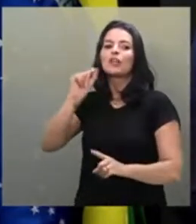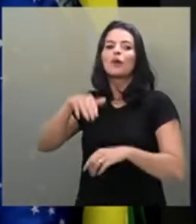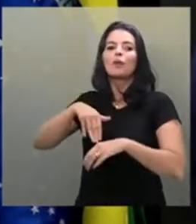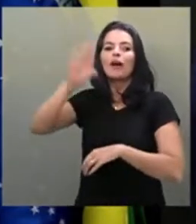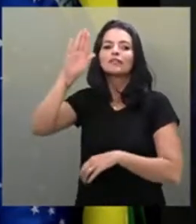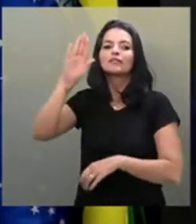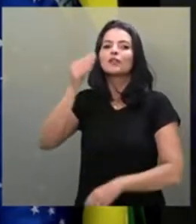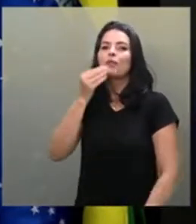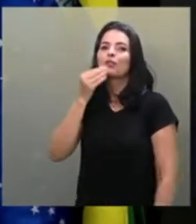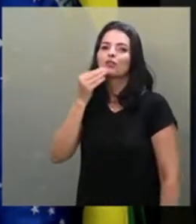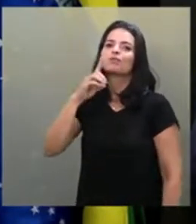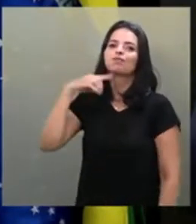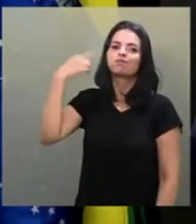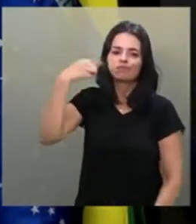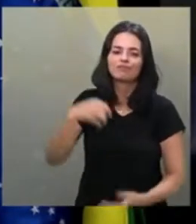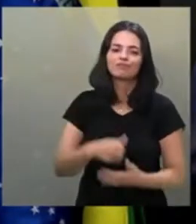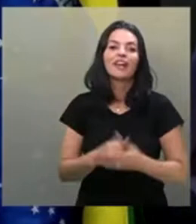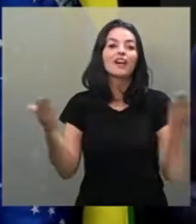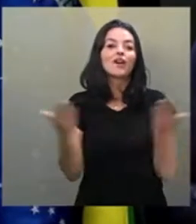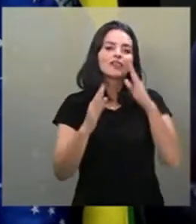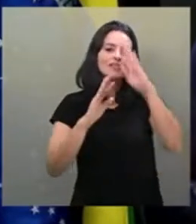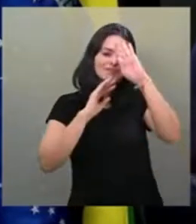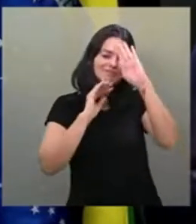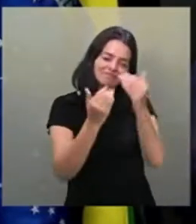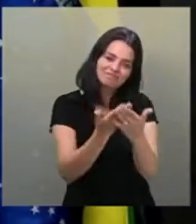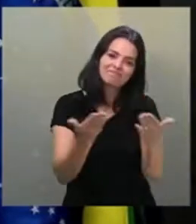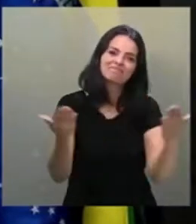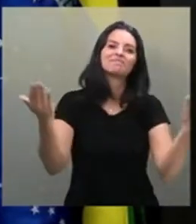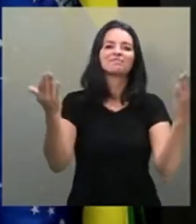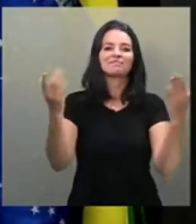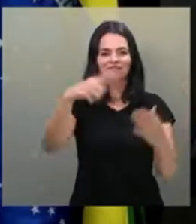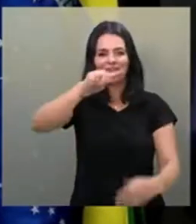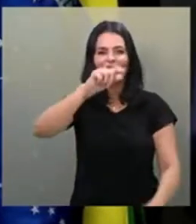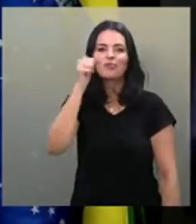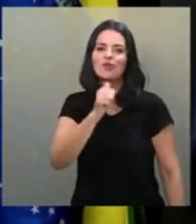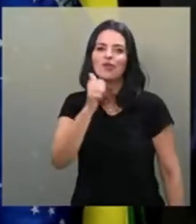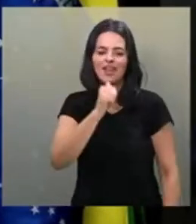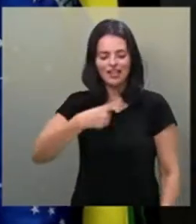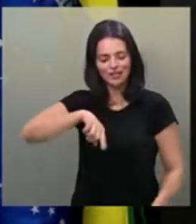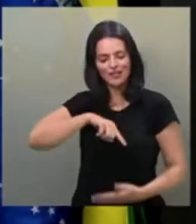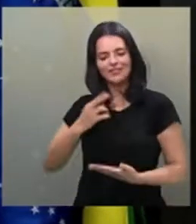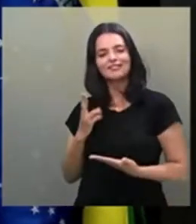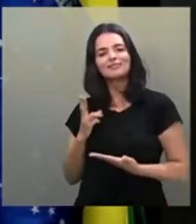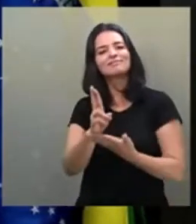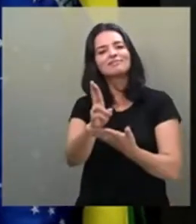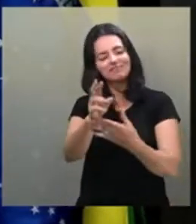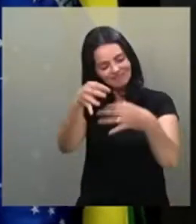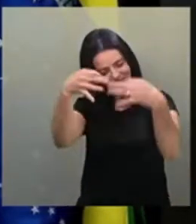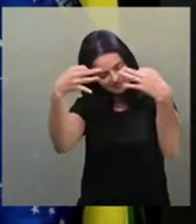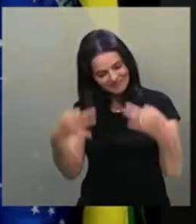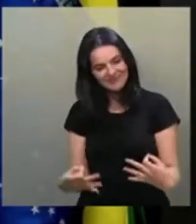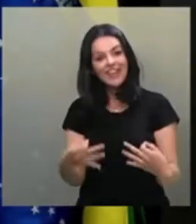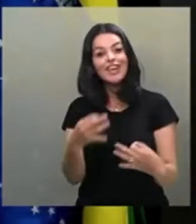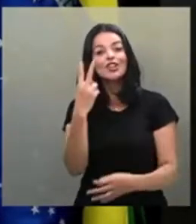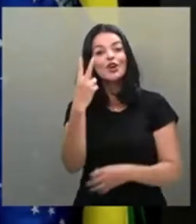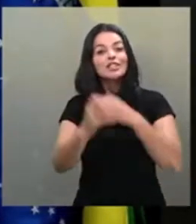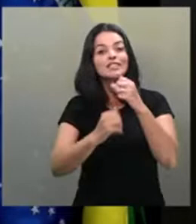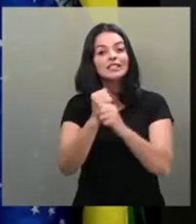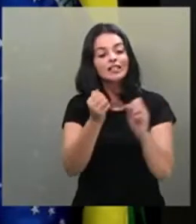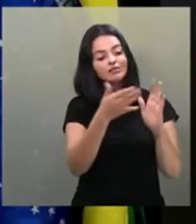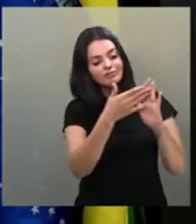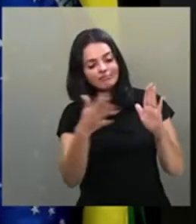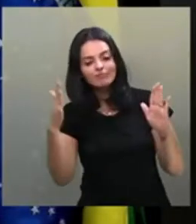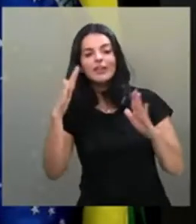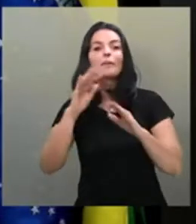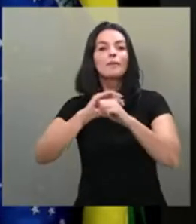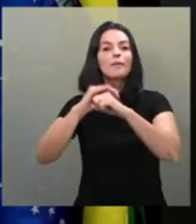A minha palavra hoje é de homenagem a todas as mulheres porque nós representamos. Eu acho que nós, nesses dois anos, mudamos